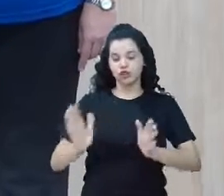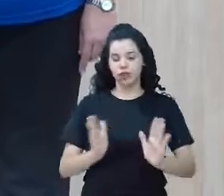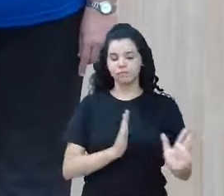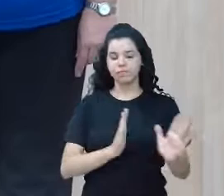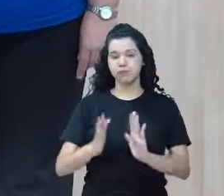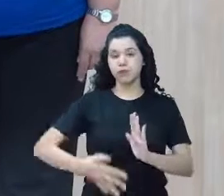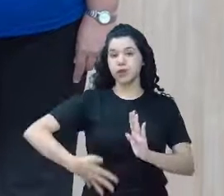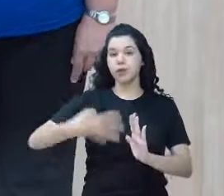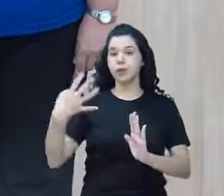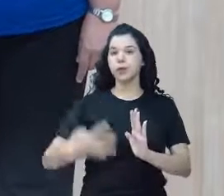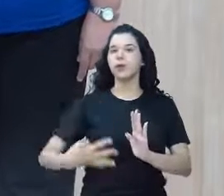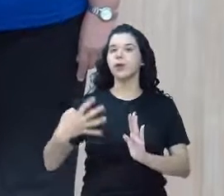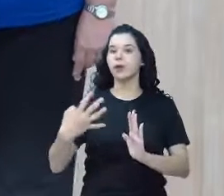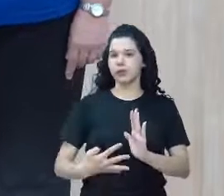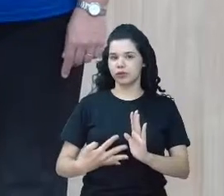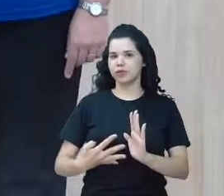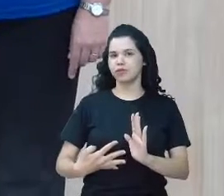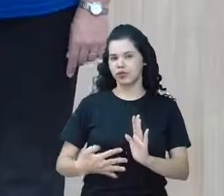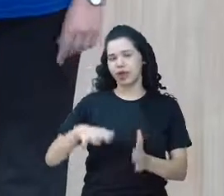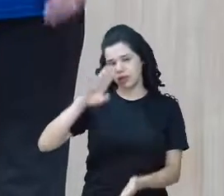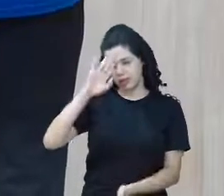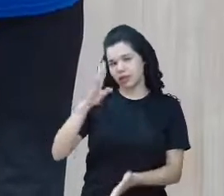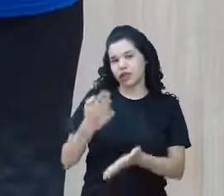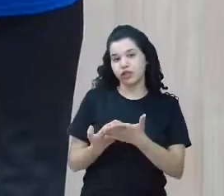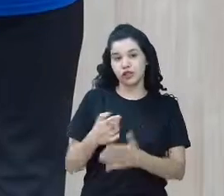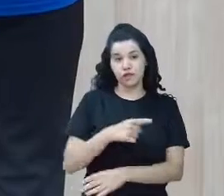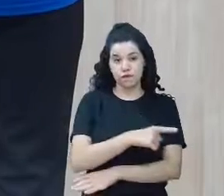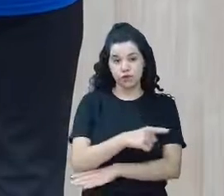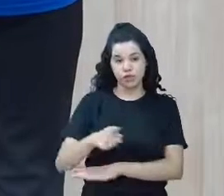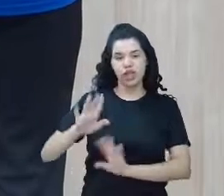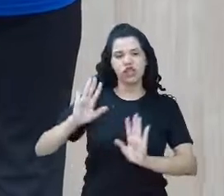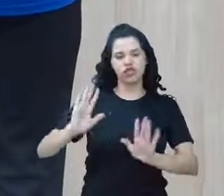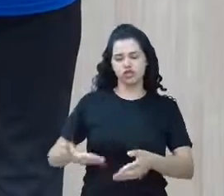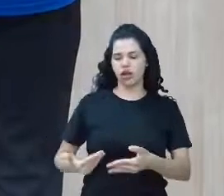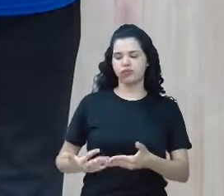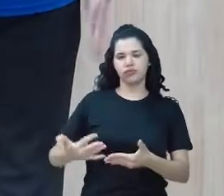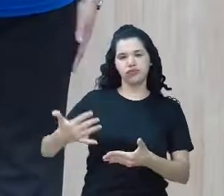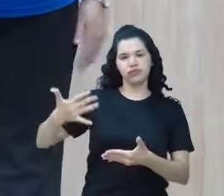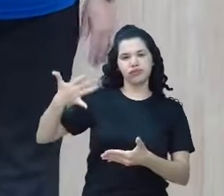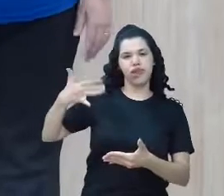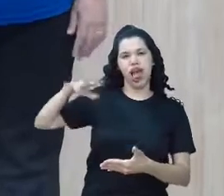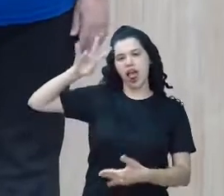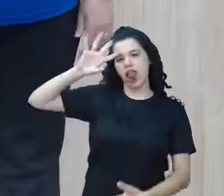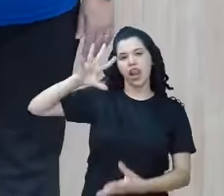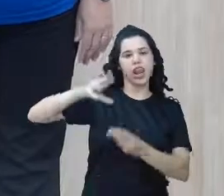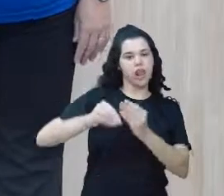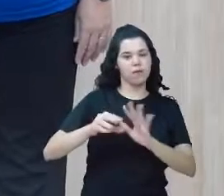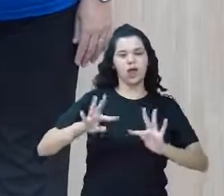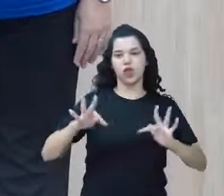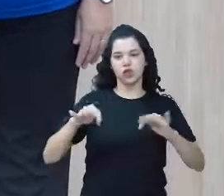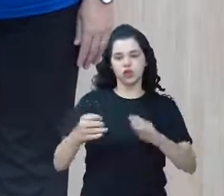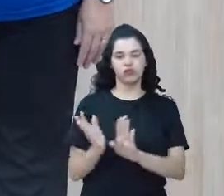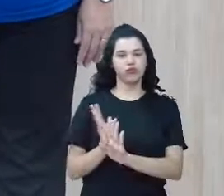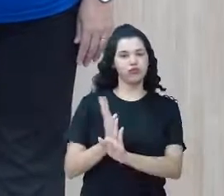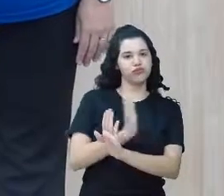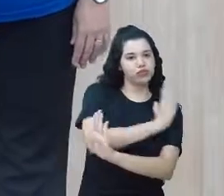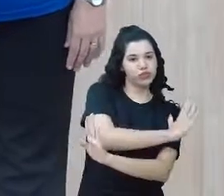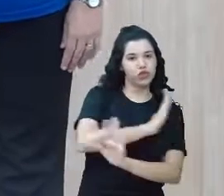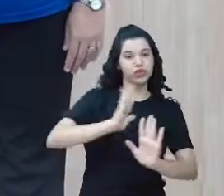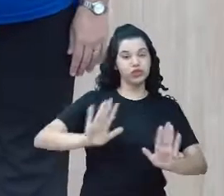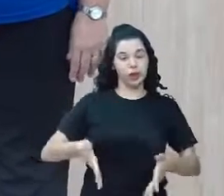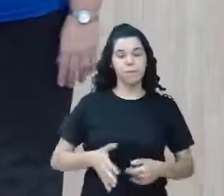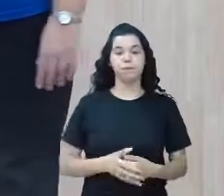no módulo 4, tenho certeza que você já está aí relembrando dos outros módulos junto comigo.